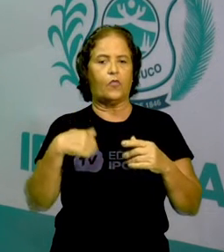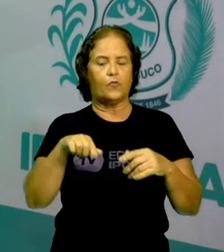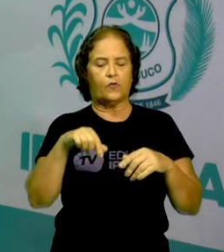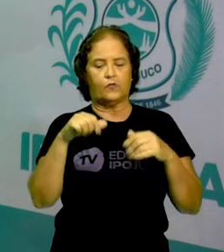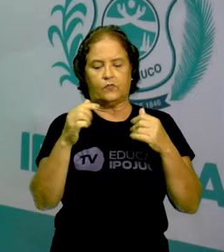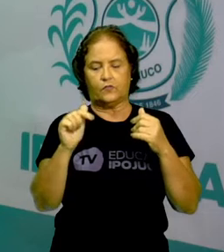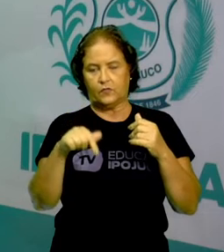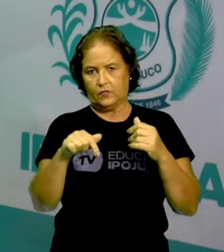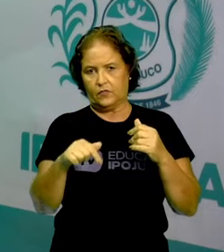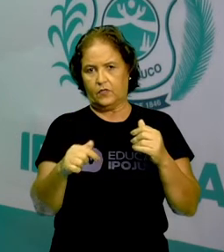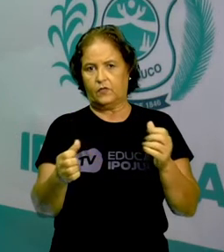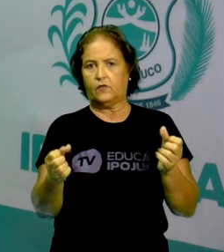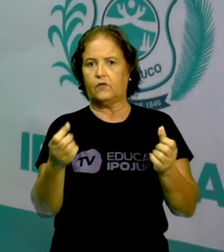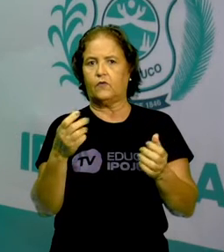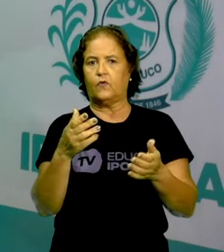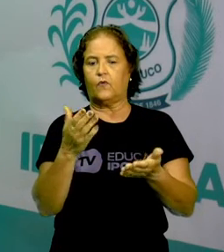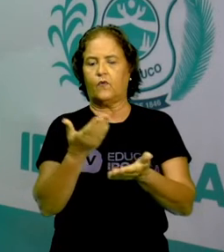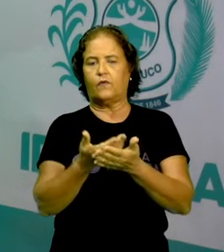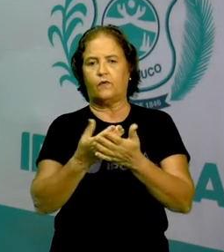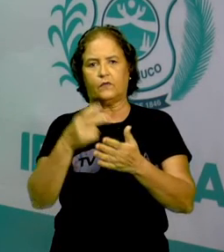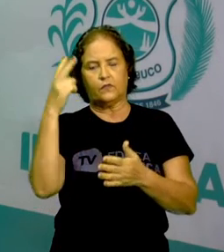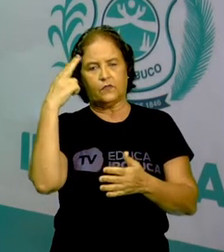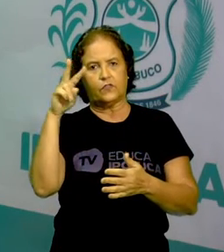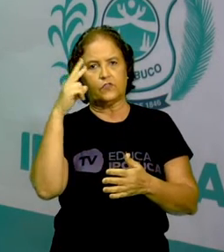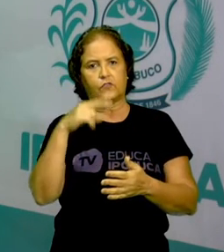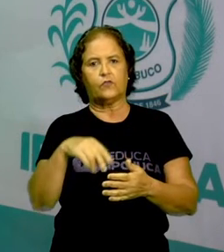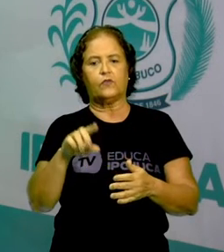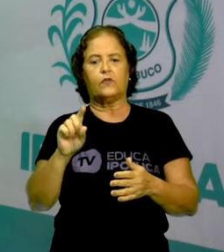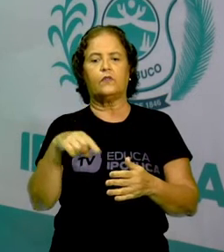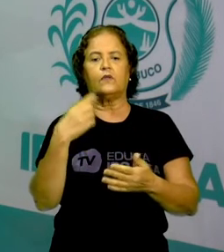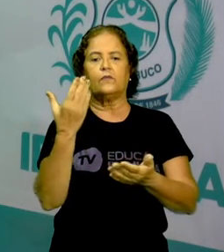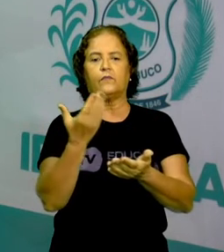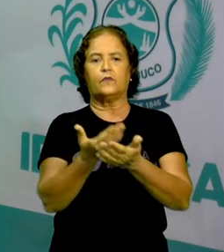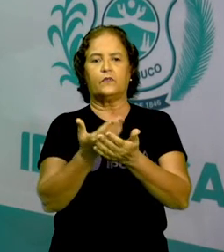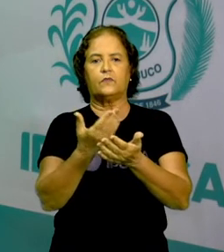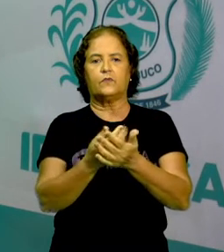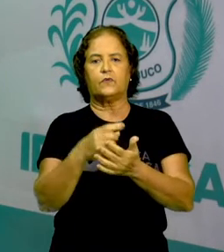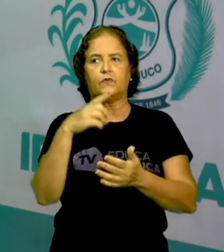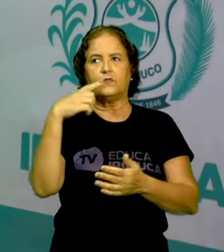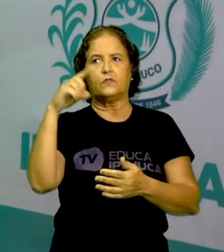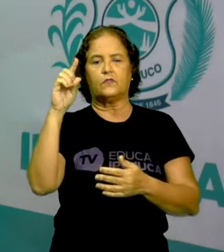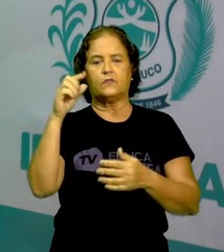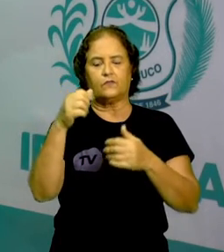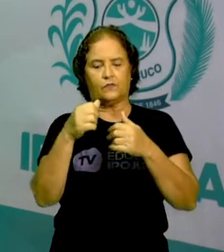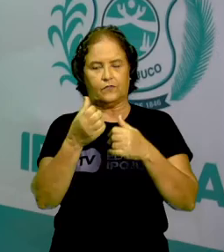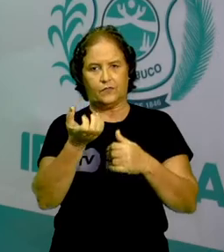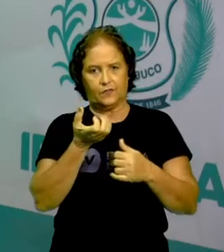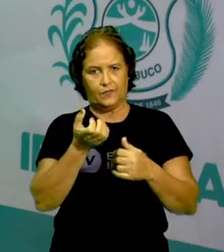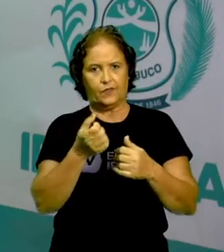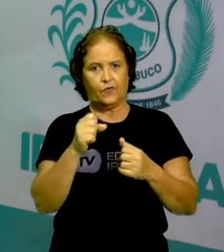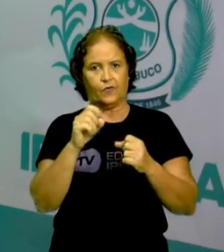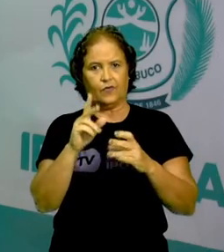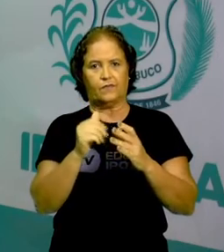nossa aula de história. Até lá, na próxima aula, se Deus quiser, tá certo? Tchau,